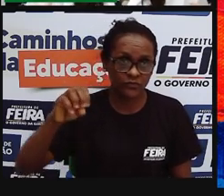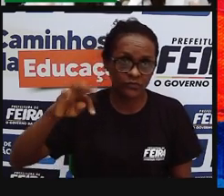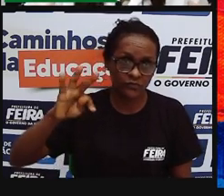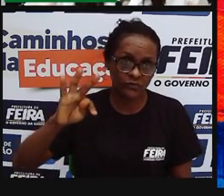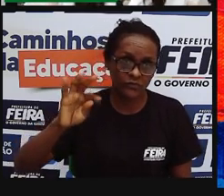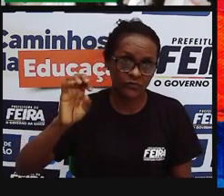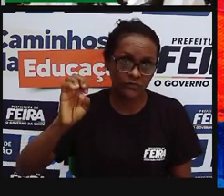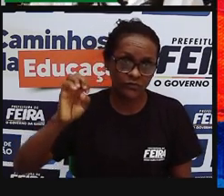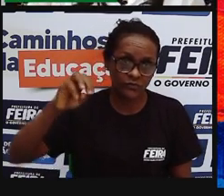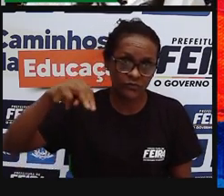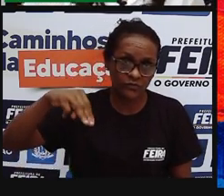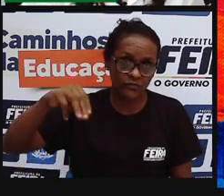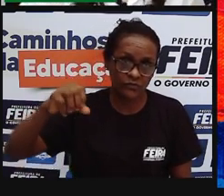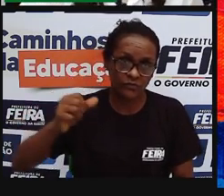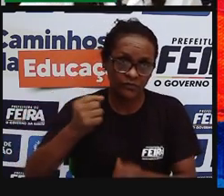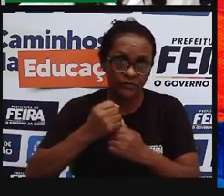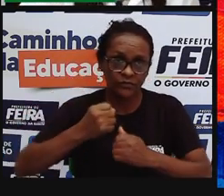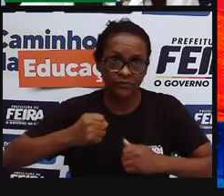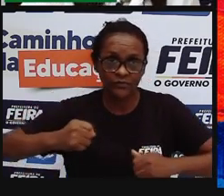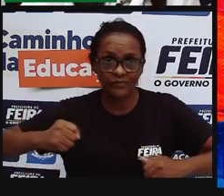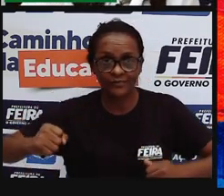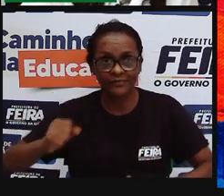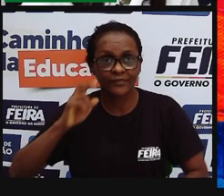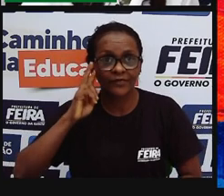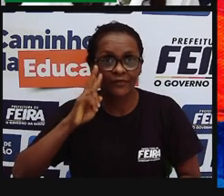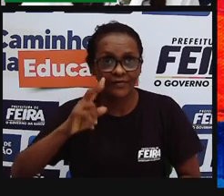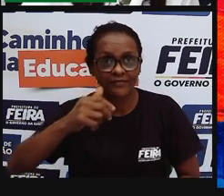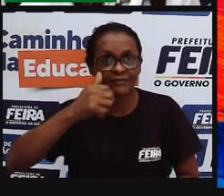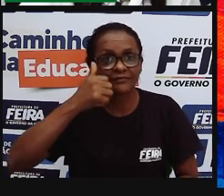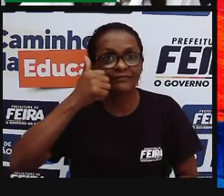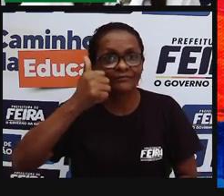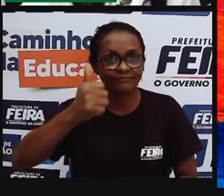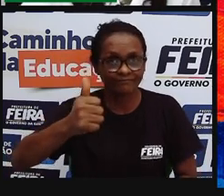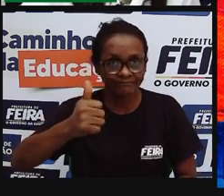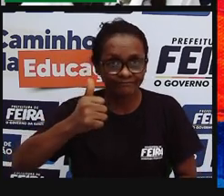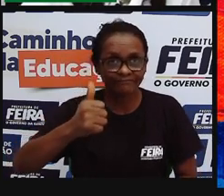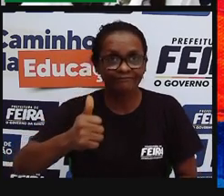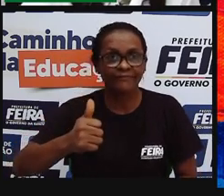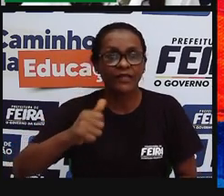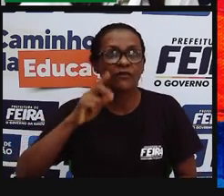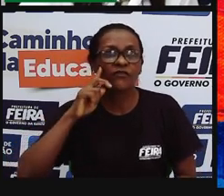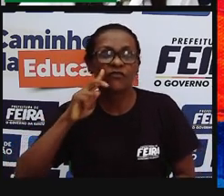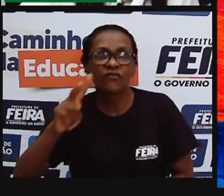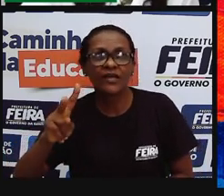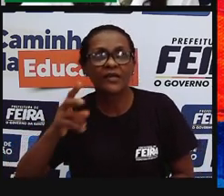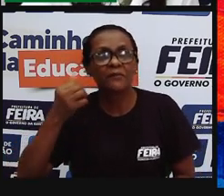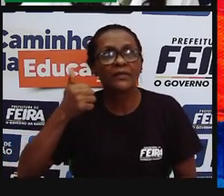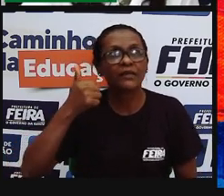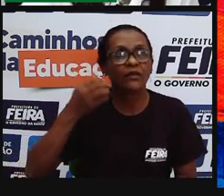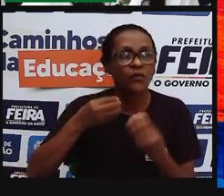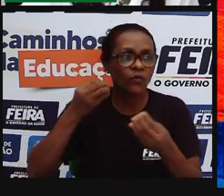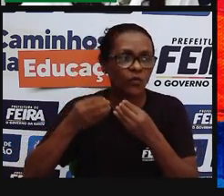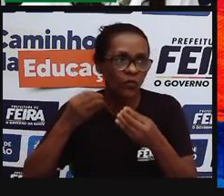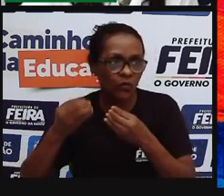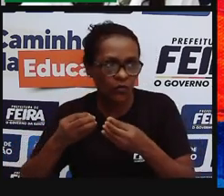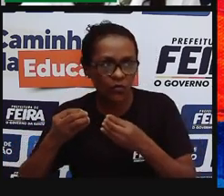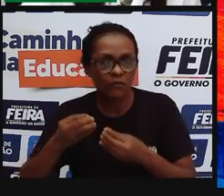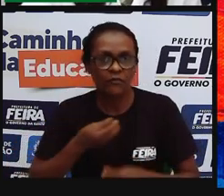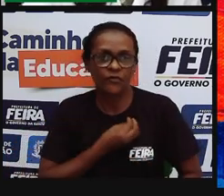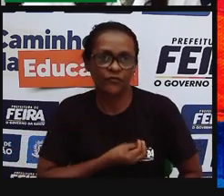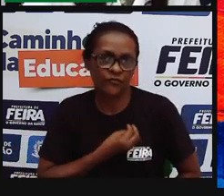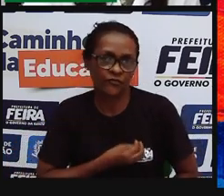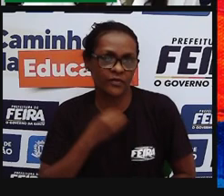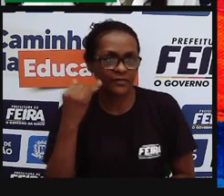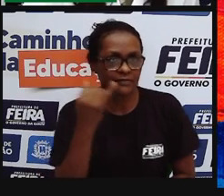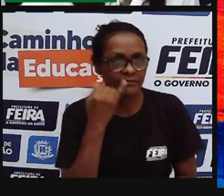ampla, a gente tem um olhar mais centrado na fauna, na flora, no refleto, no clima de uma